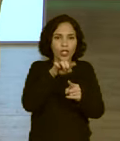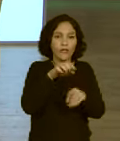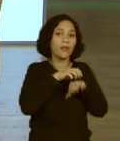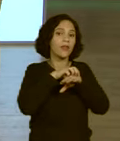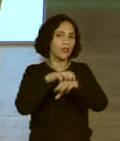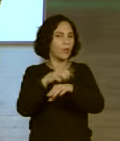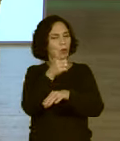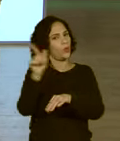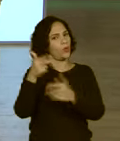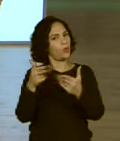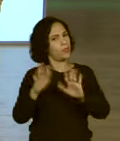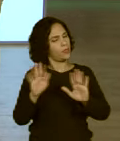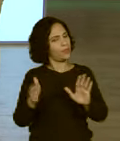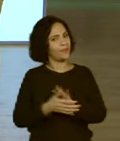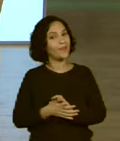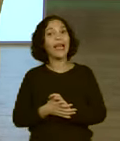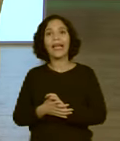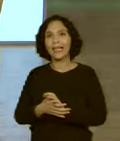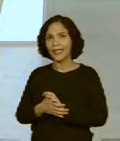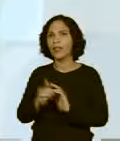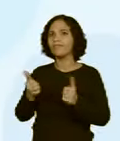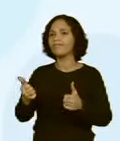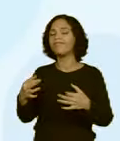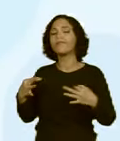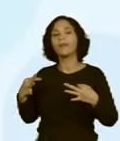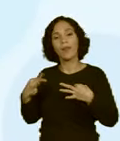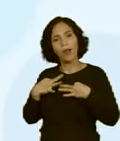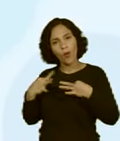é o transporte. Vestuário e beleza.